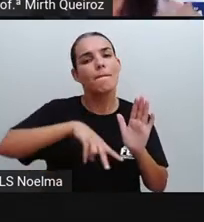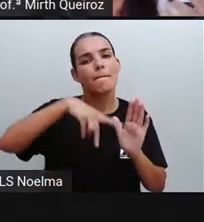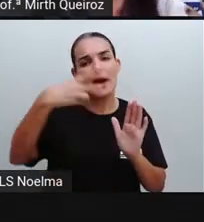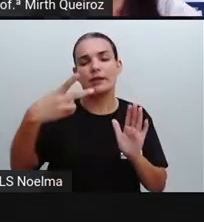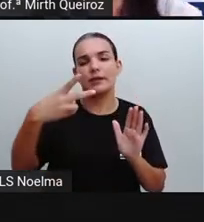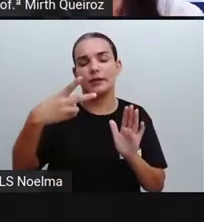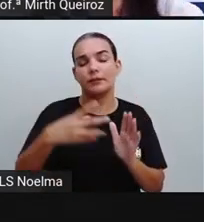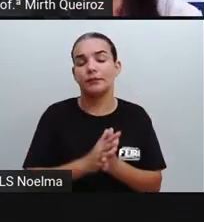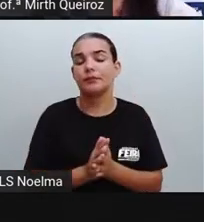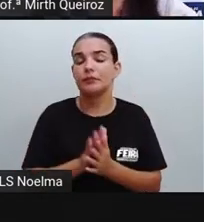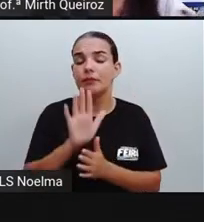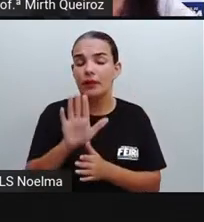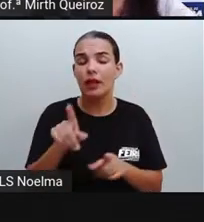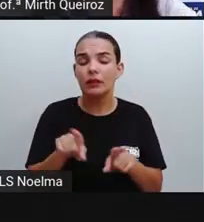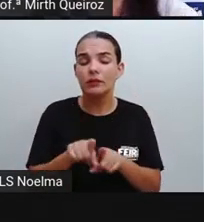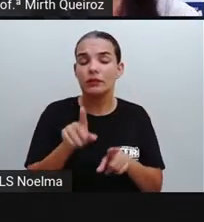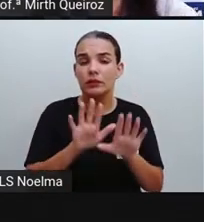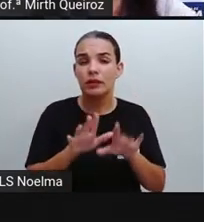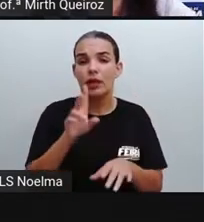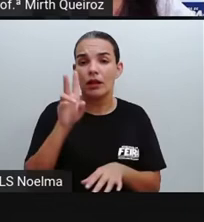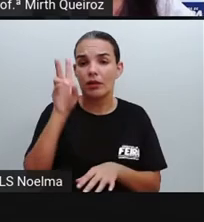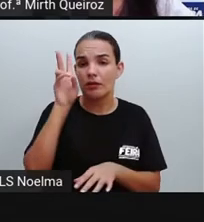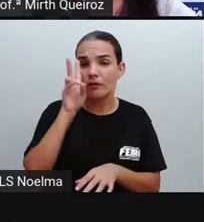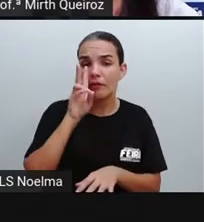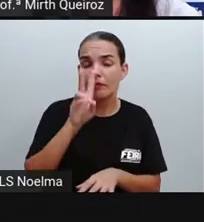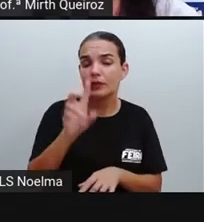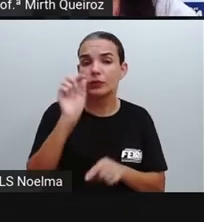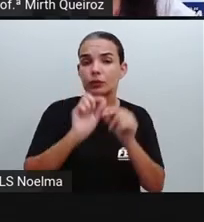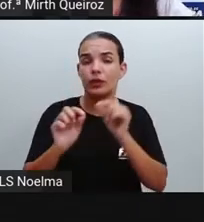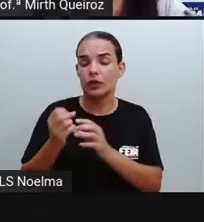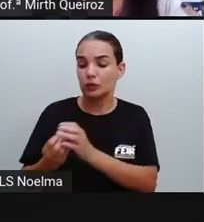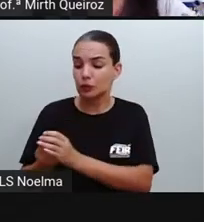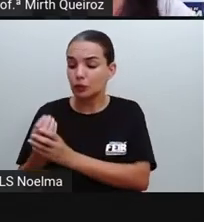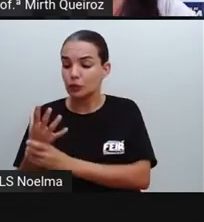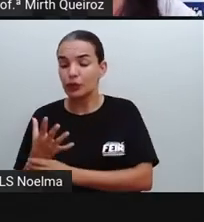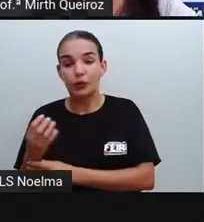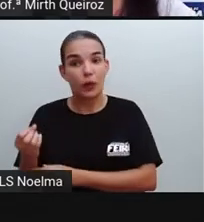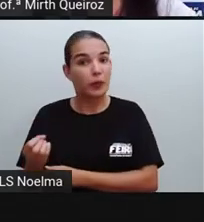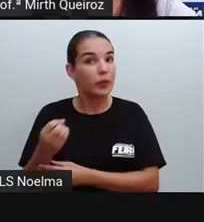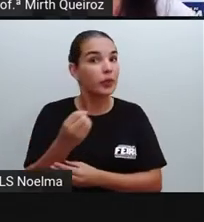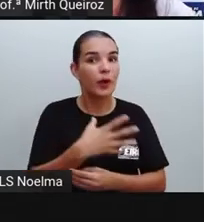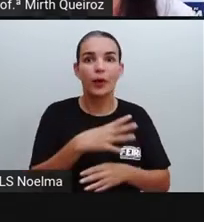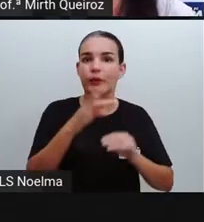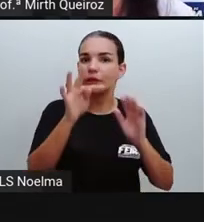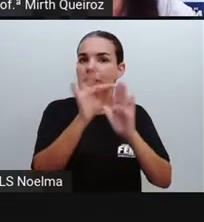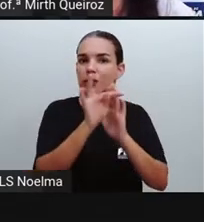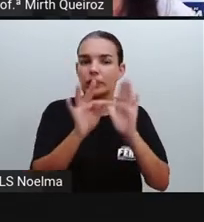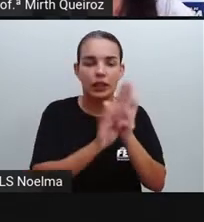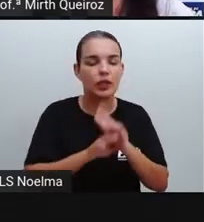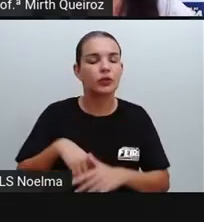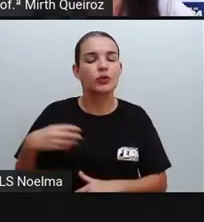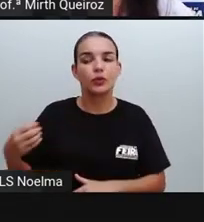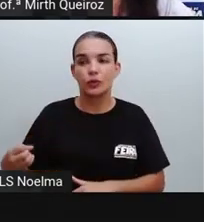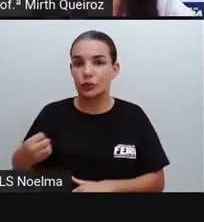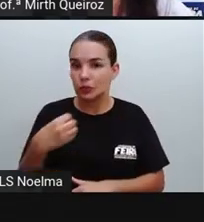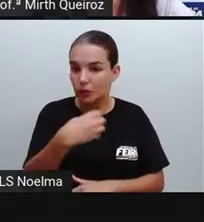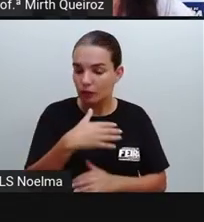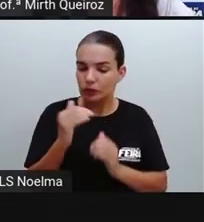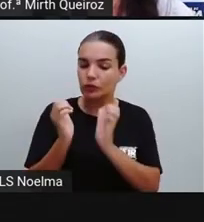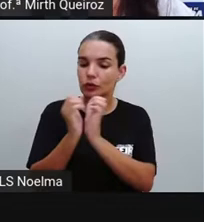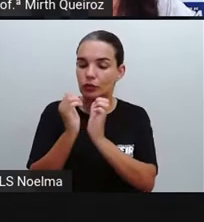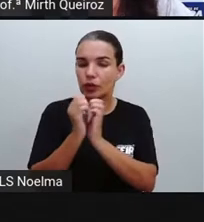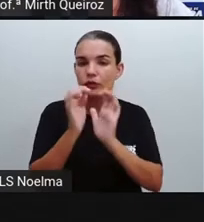às épocas, né? Às evoluções que a gente vai tendo, vai surgindo novos textos aí, novos gêneros textuais para poder